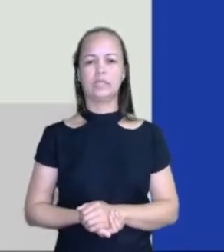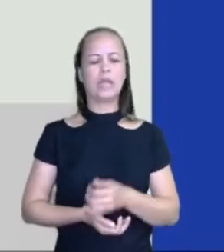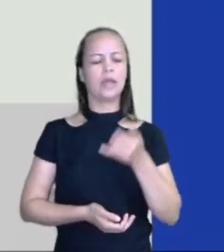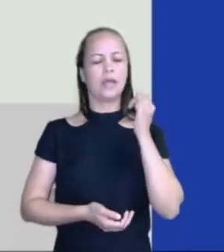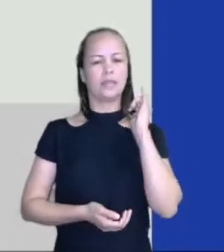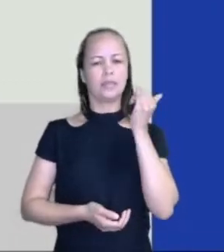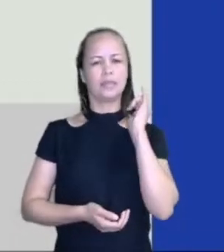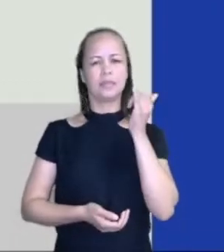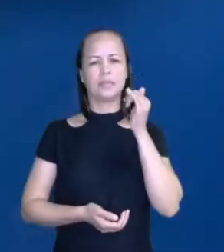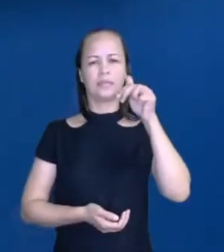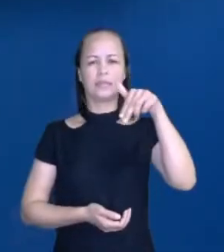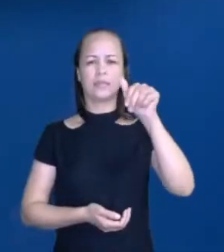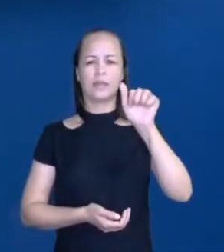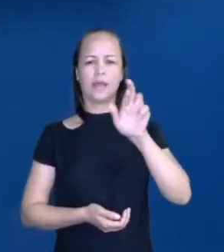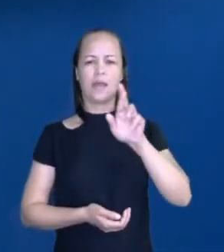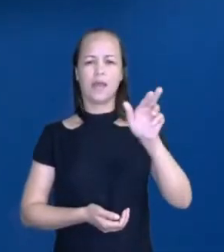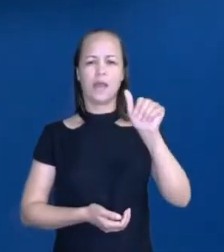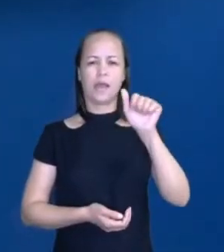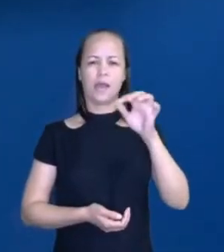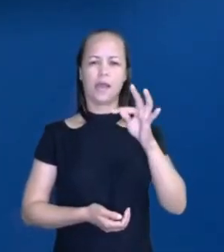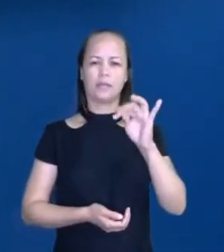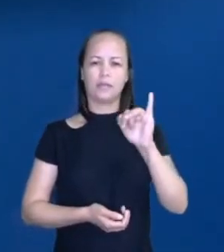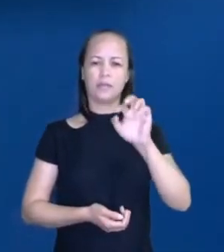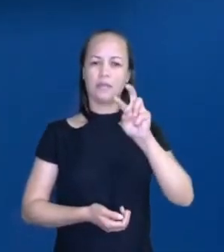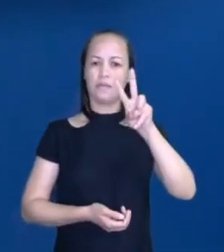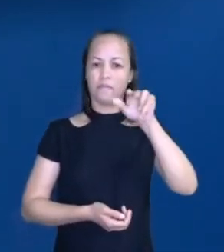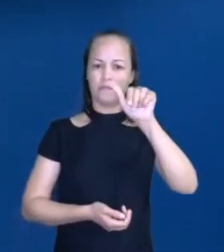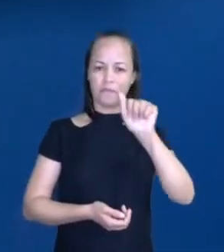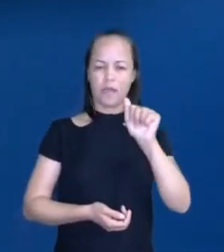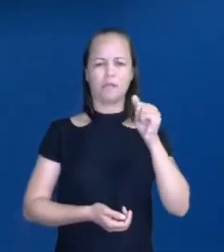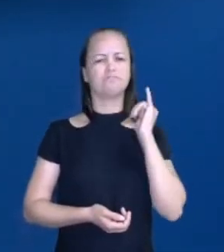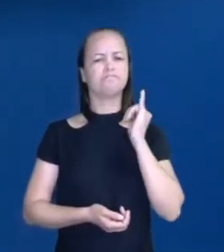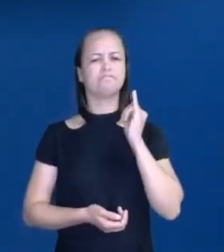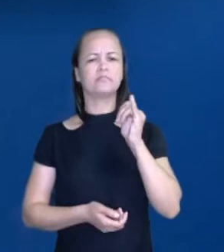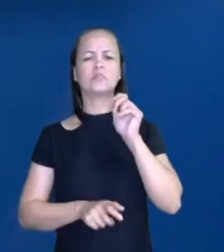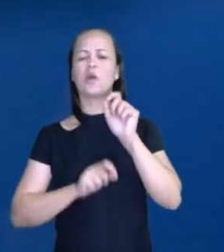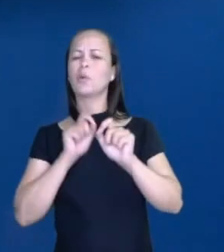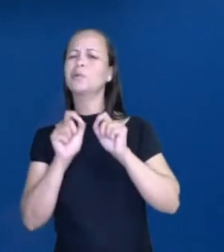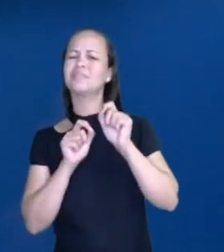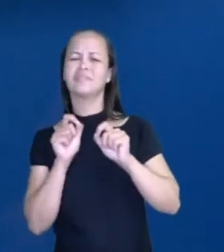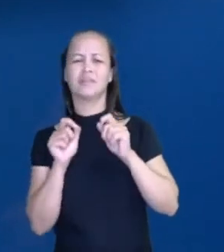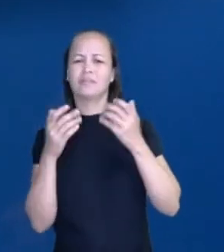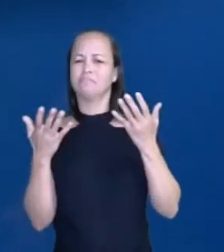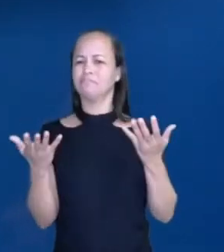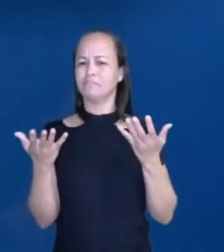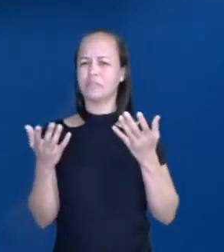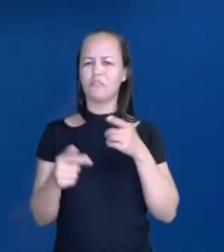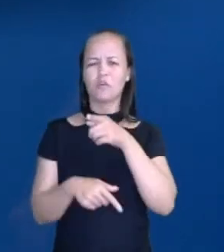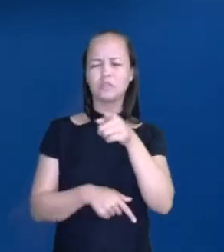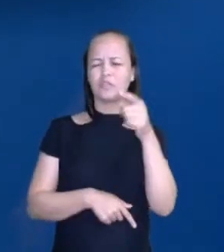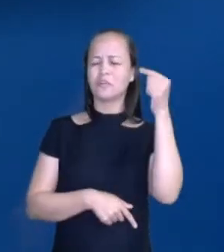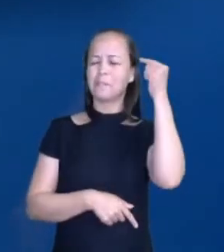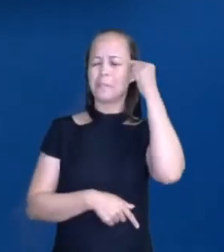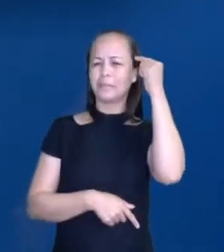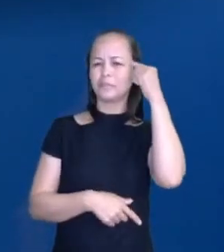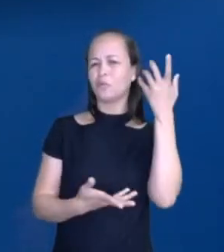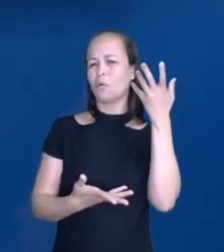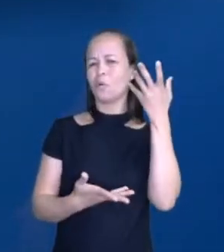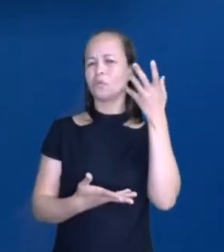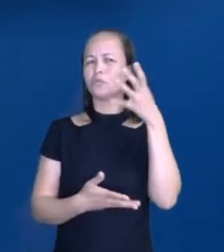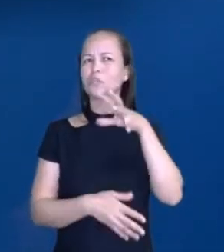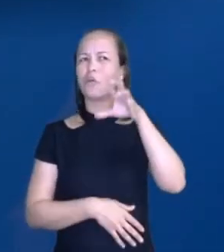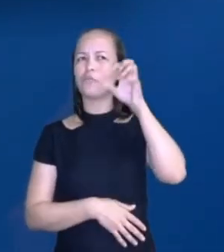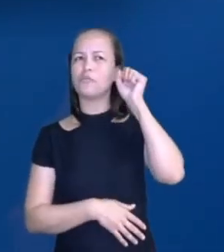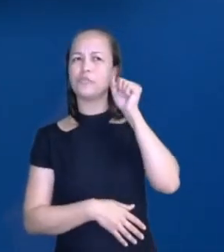Narrativa. O que é? Será que você já fez essa pergunta para você mesmo? Será que você já ouviu um